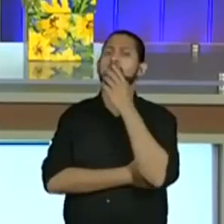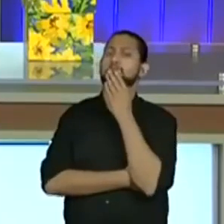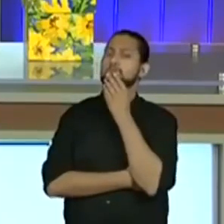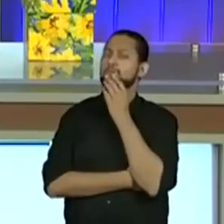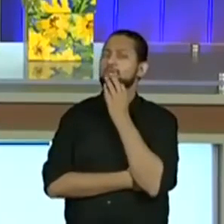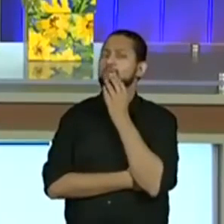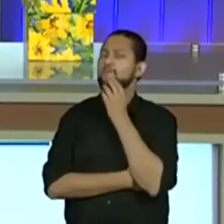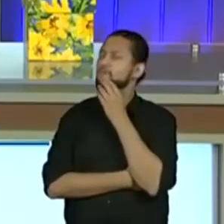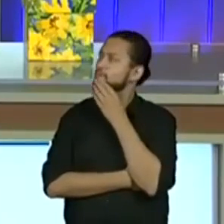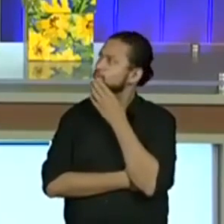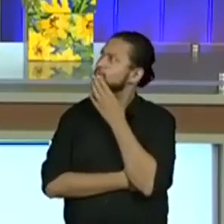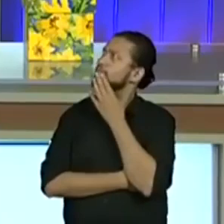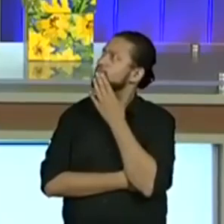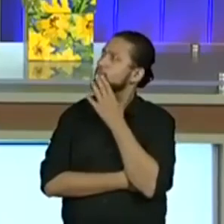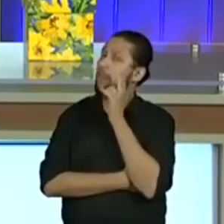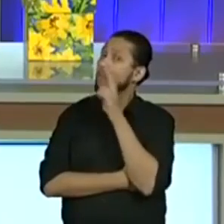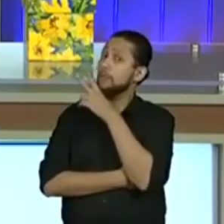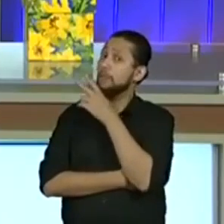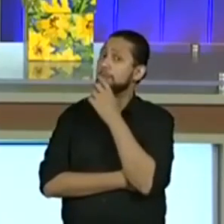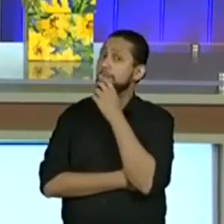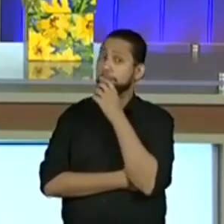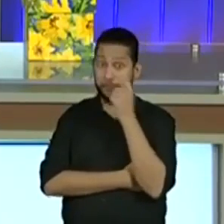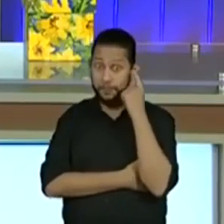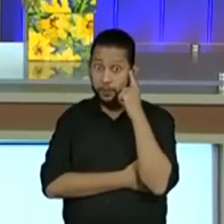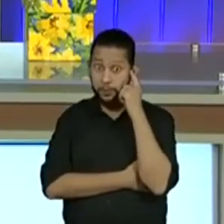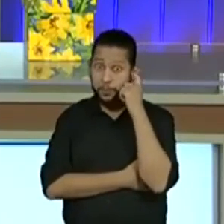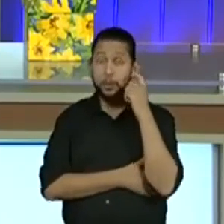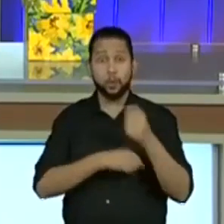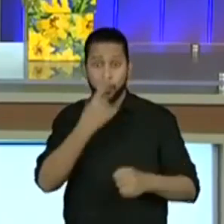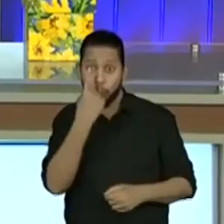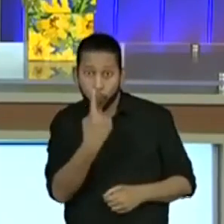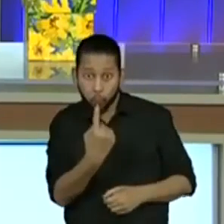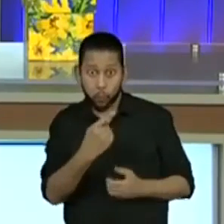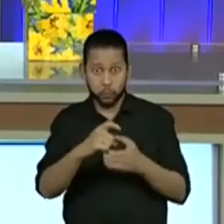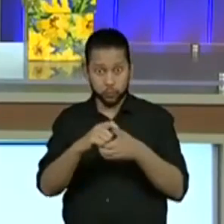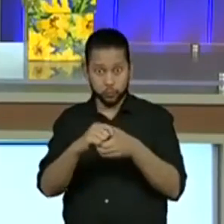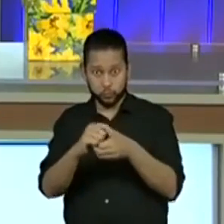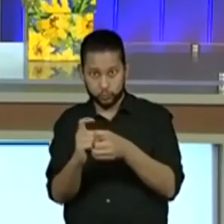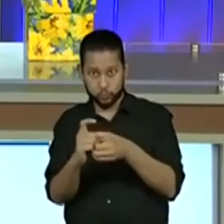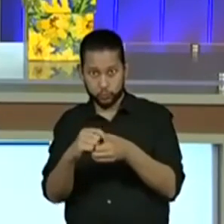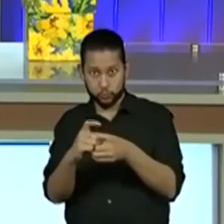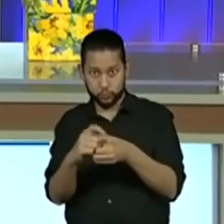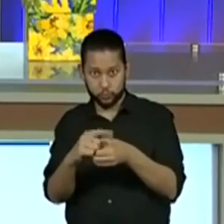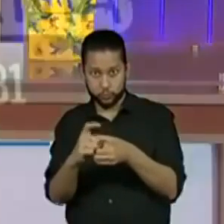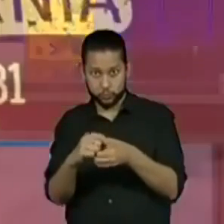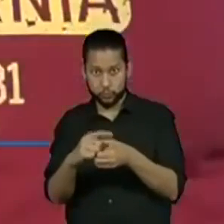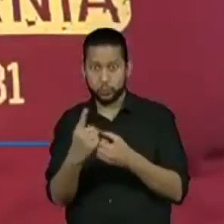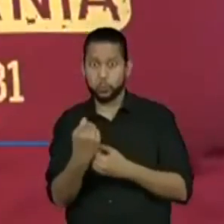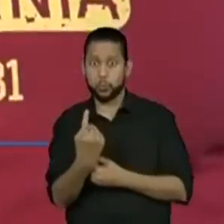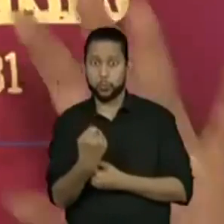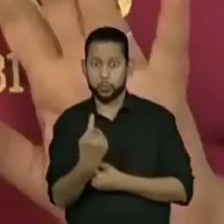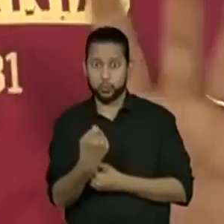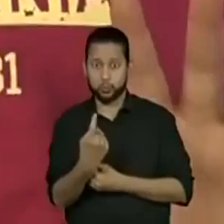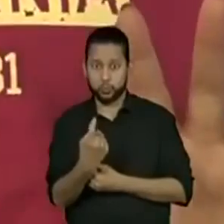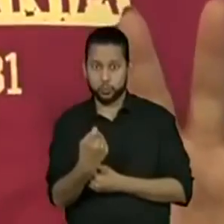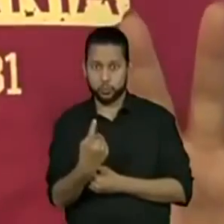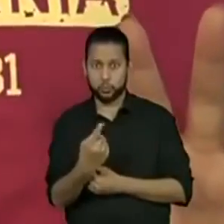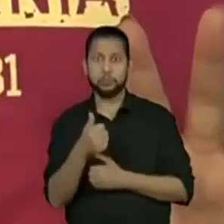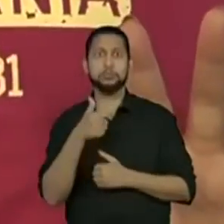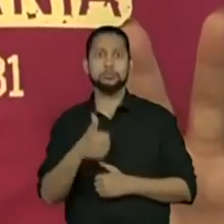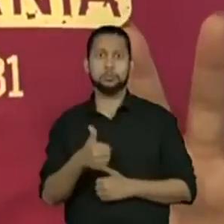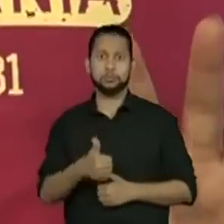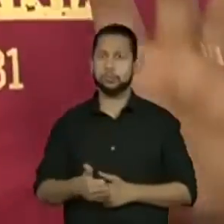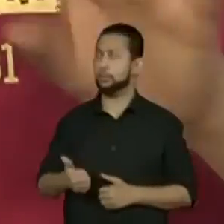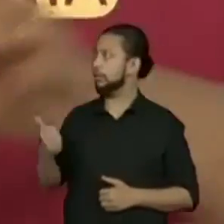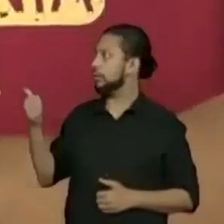mudou um pouquinho o experimento, certo? Eu continuo tendo um cadeado. Ok? Ainda tenho esse